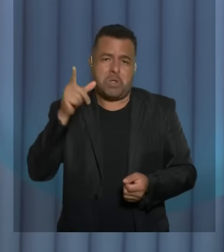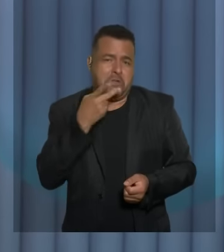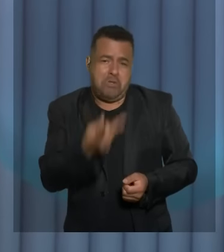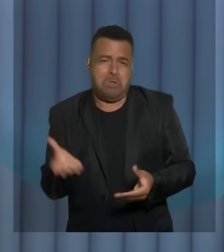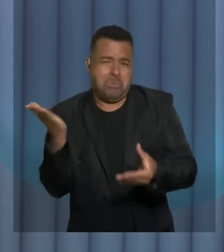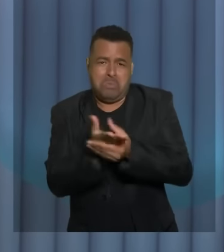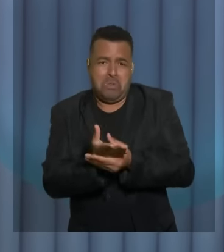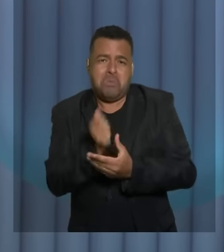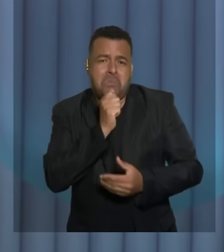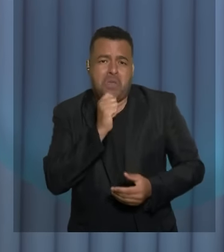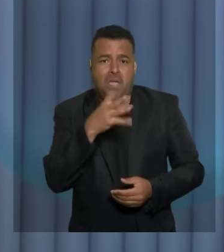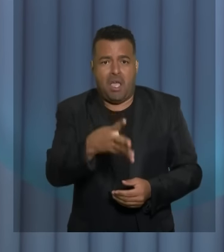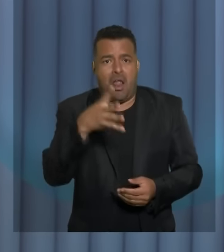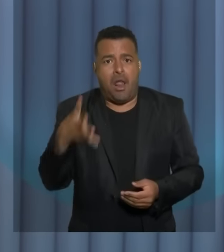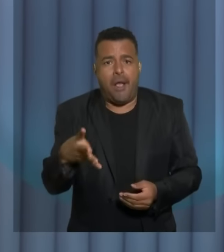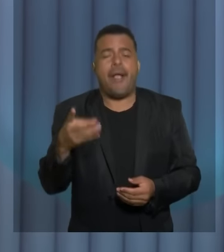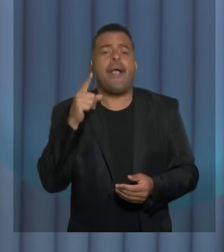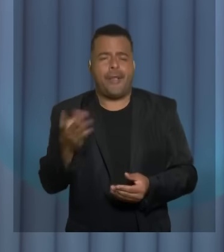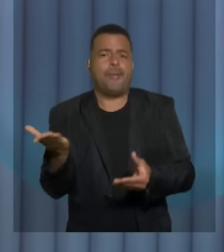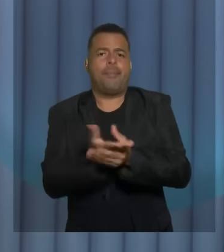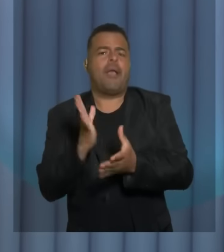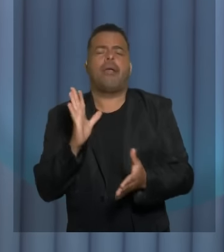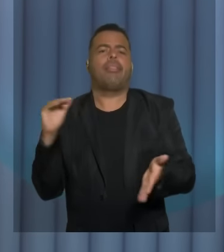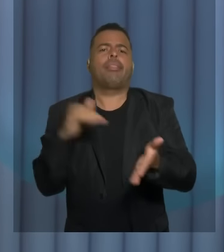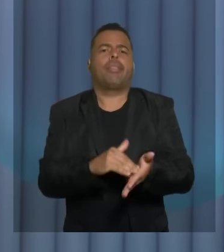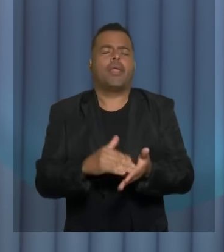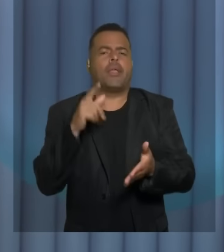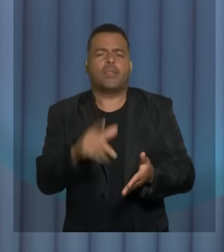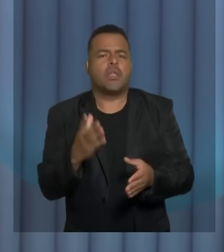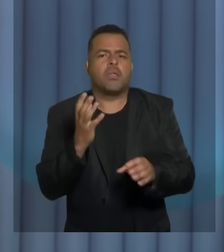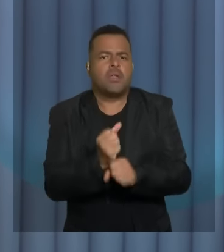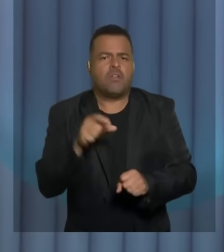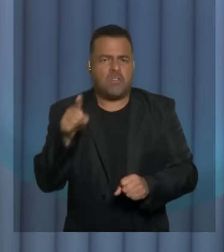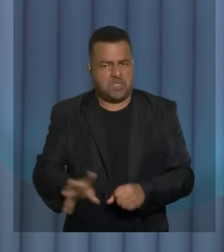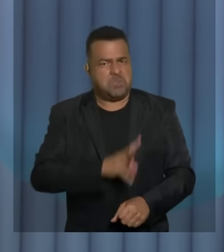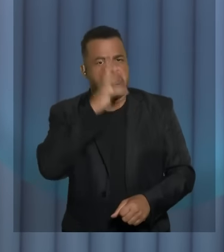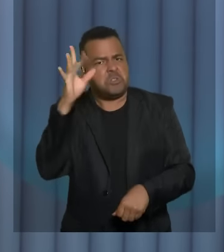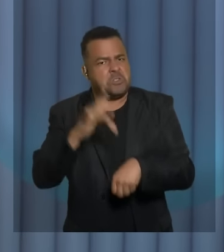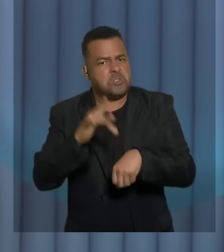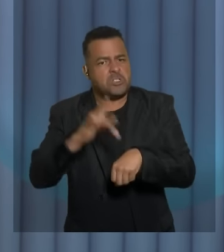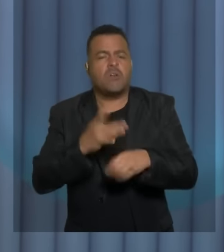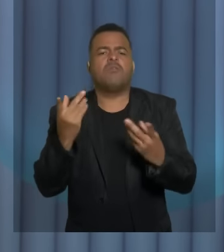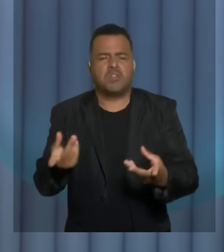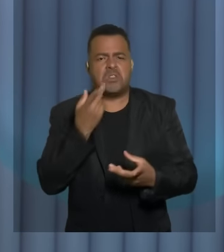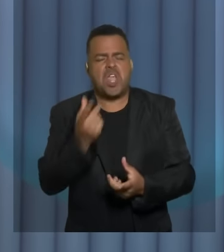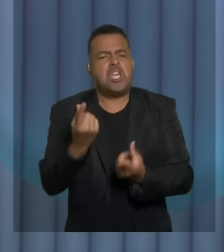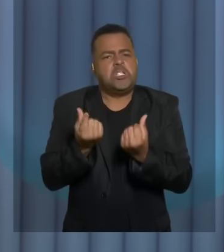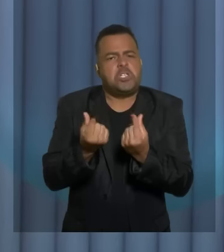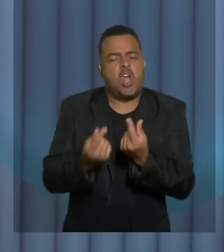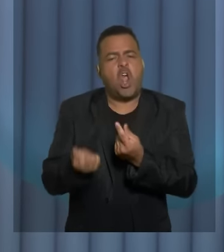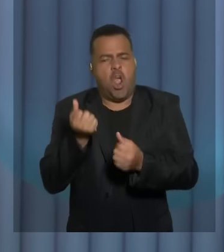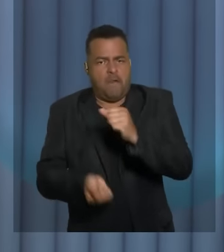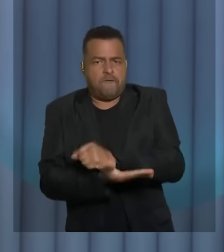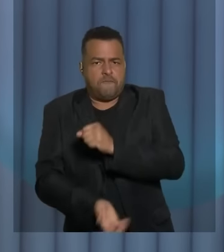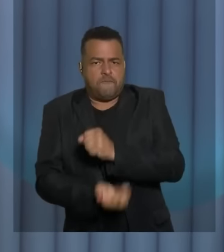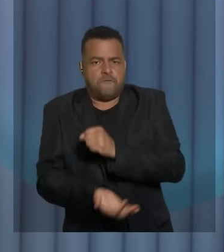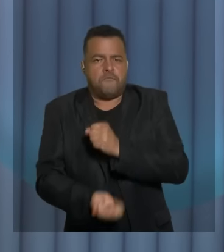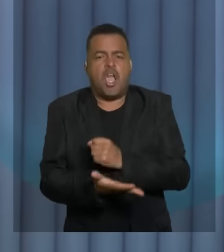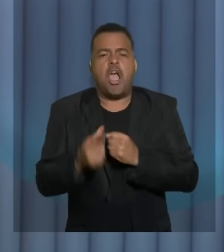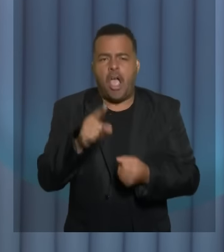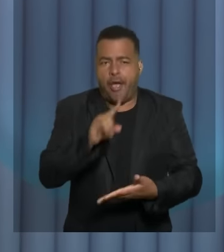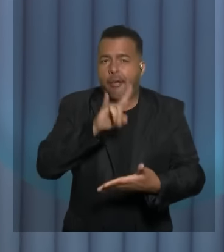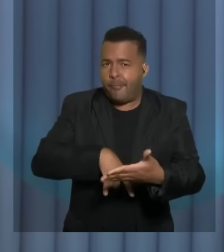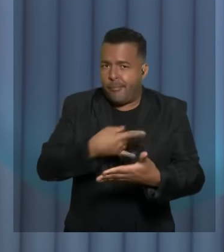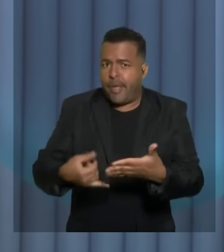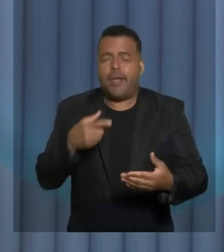ela tem 44 até onde eu contei são coisas graves viu candidata são fraude à licitação improbidade administrativa aqui a senhora